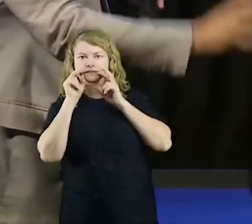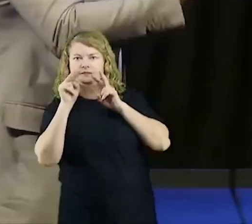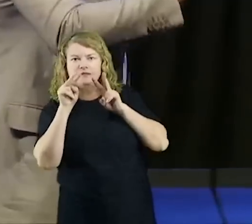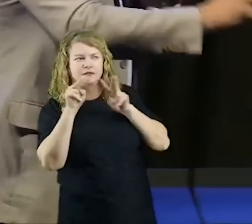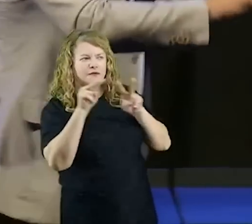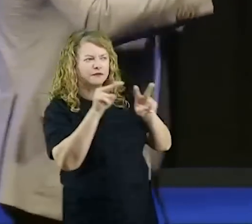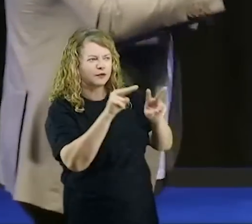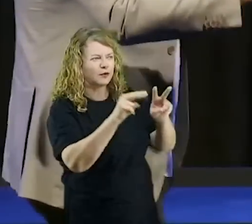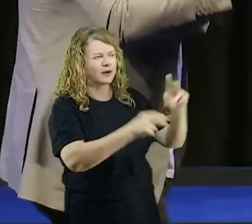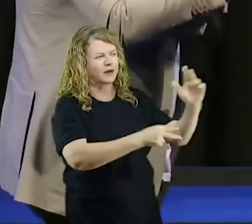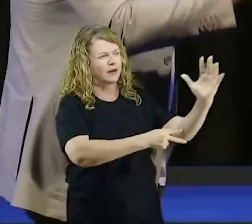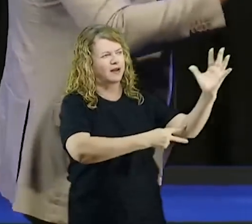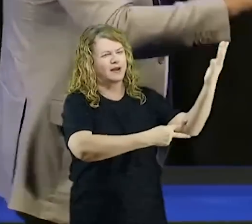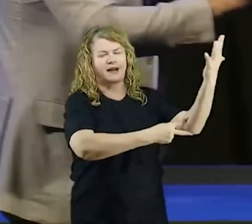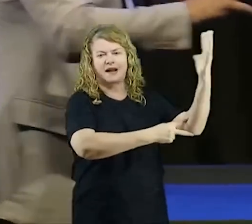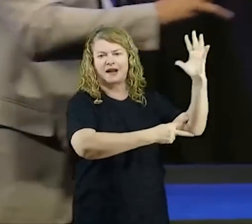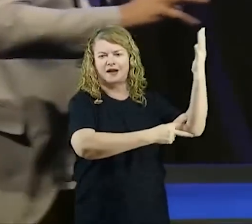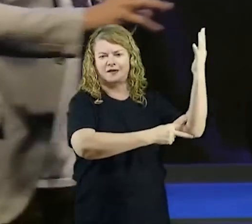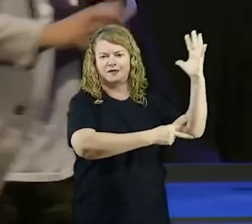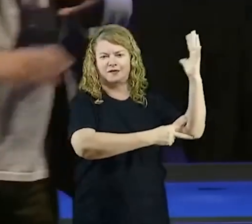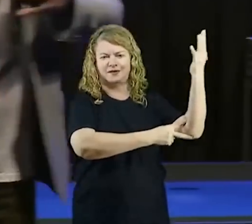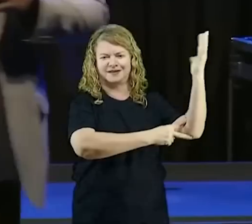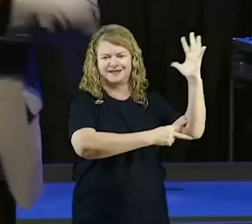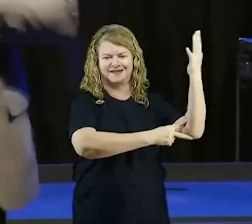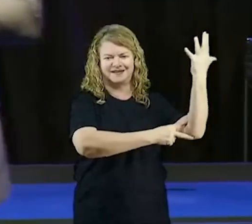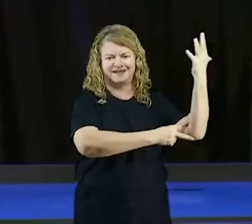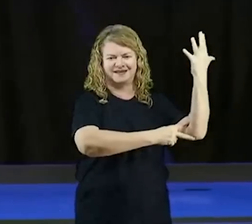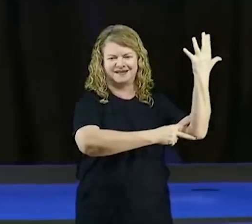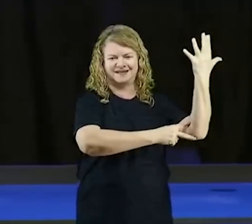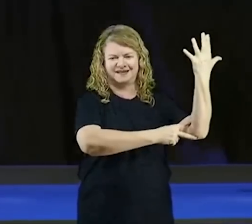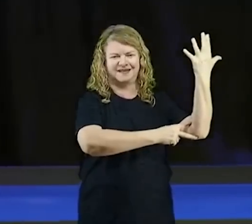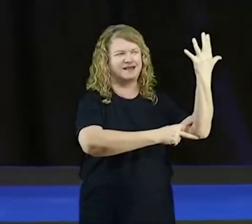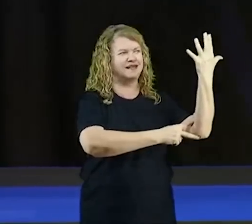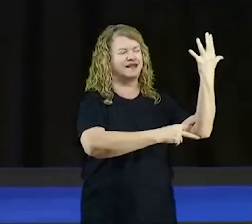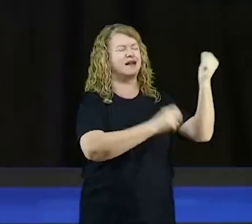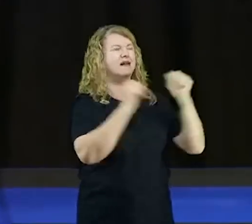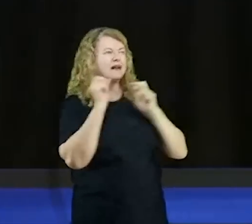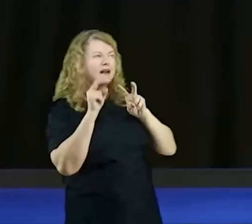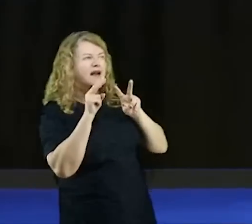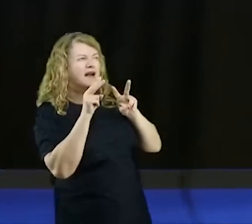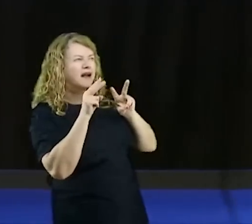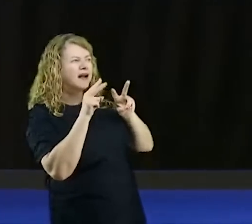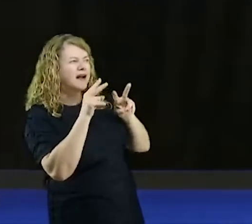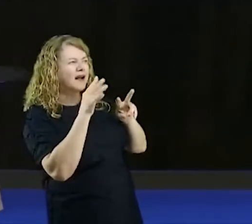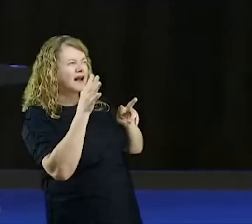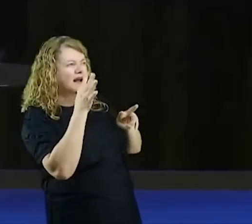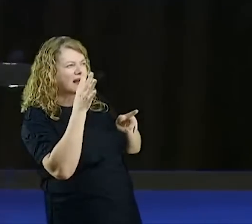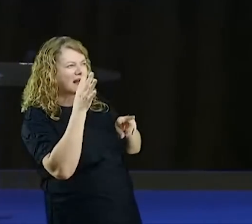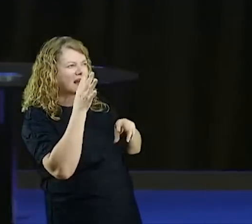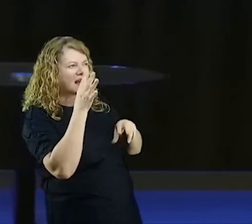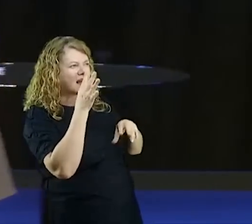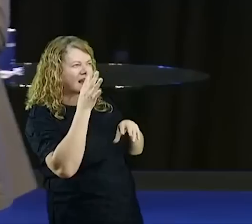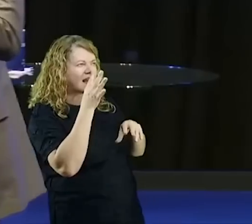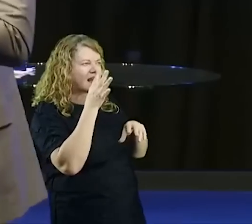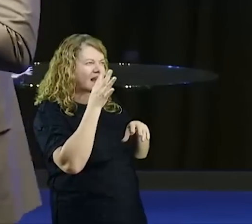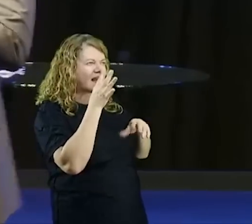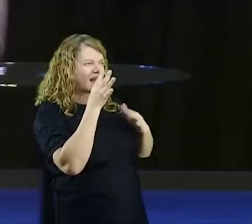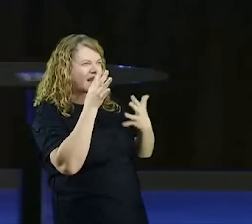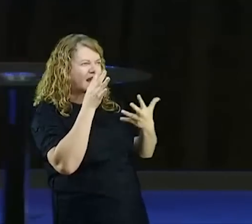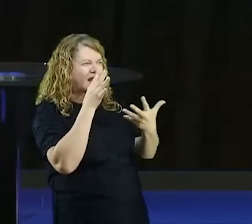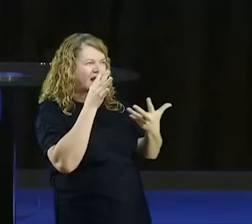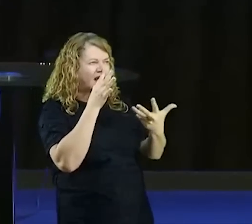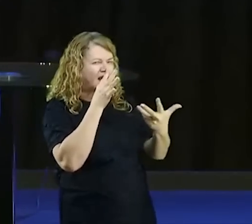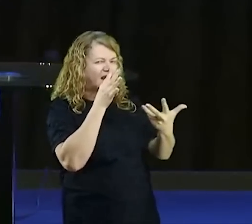ela era boa de se experimentar, e ela podia fazer, de Eva, Deus.